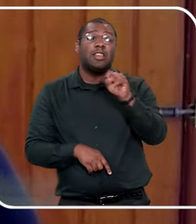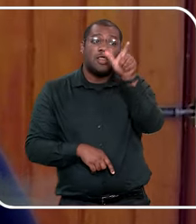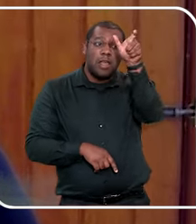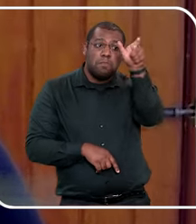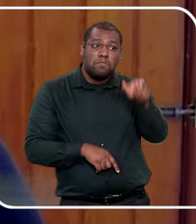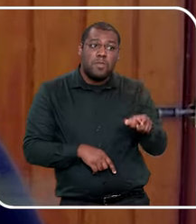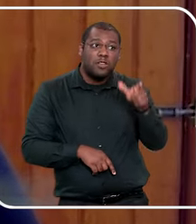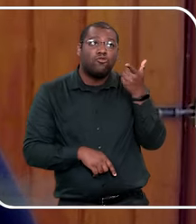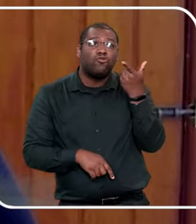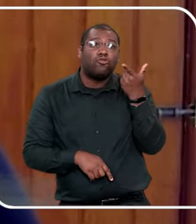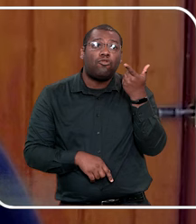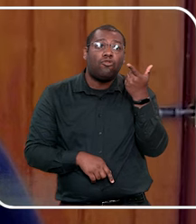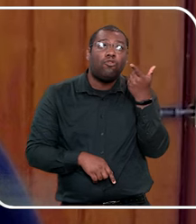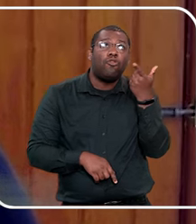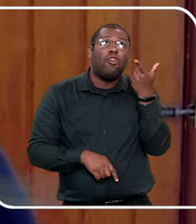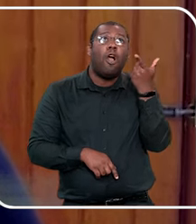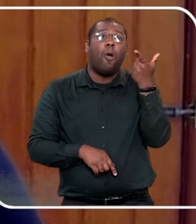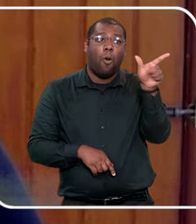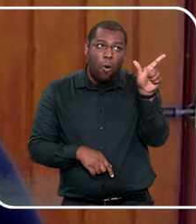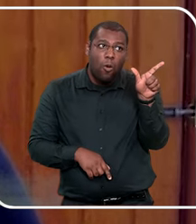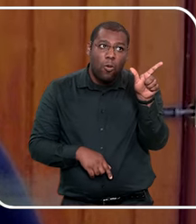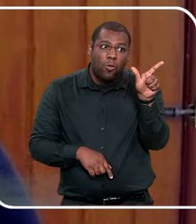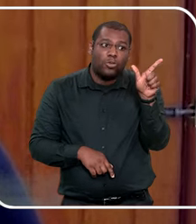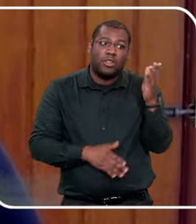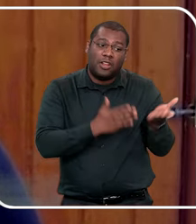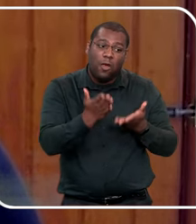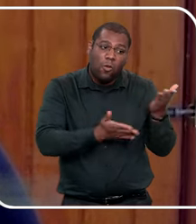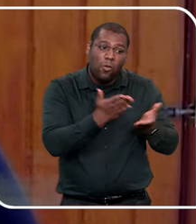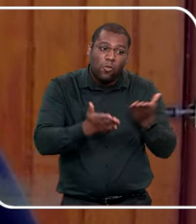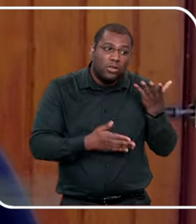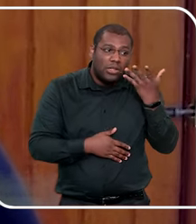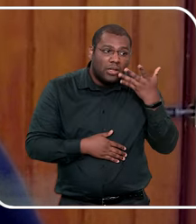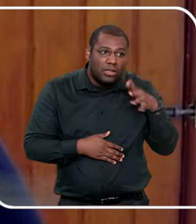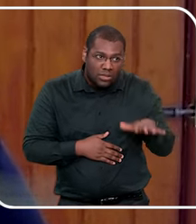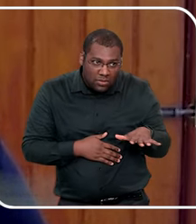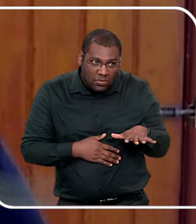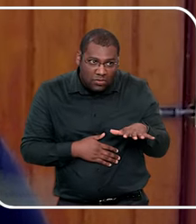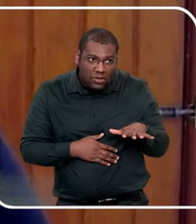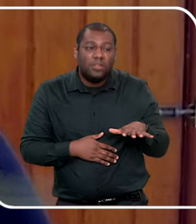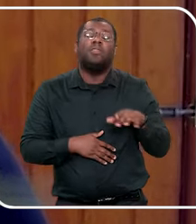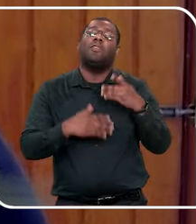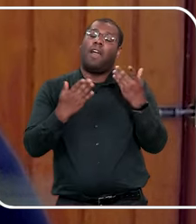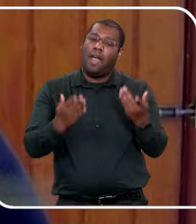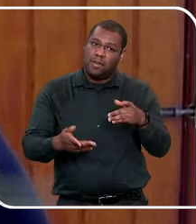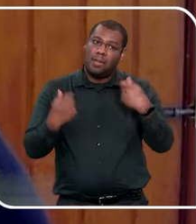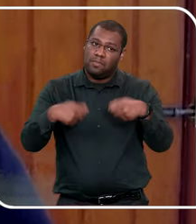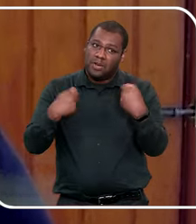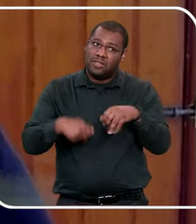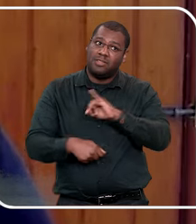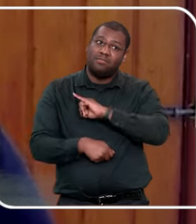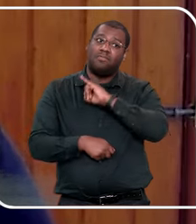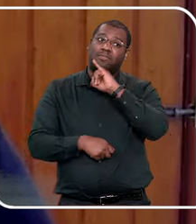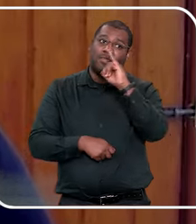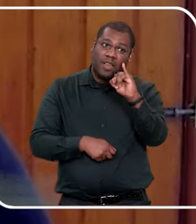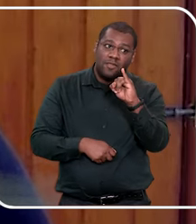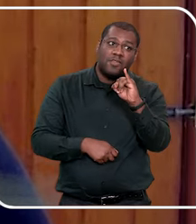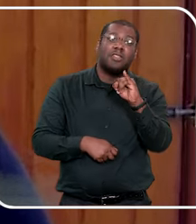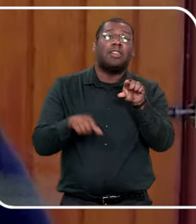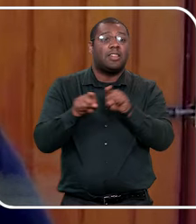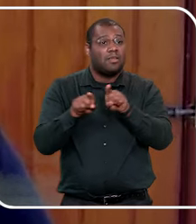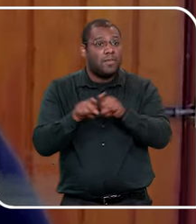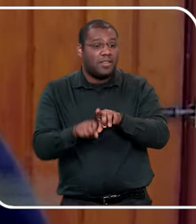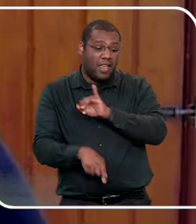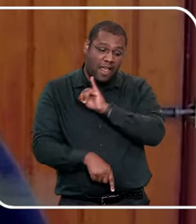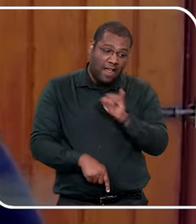fazer, a tia tem que ensinar, falar, olha, hoje a tia Juliana, não pode, então, quem vai fazer os cuidados, na